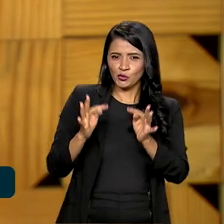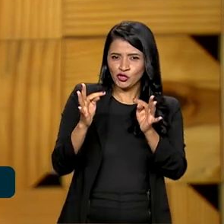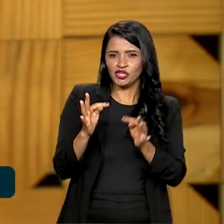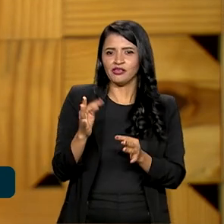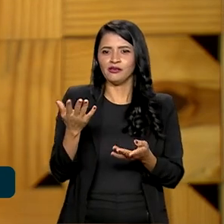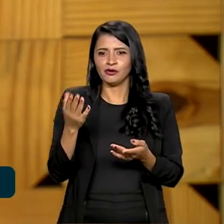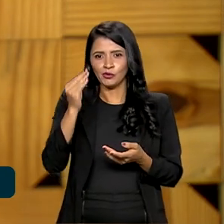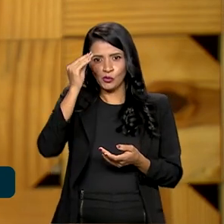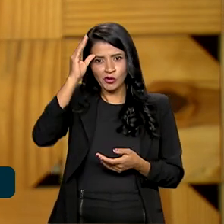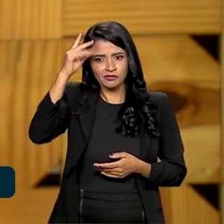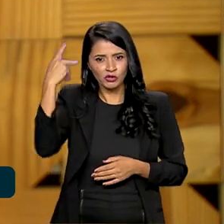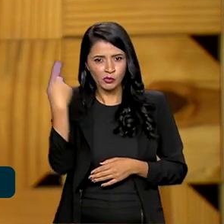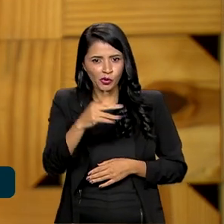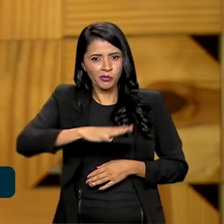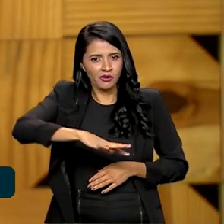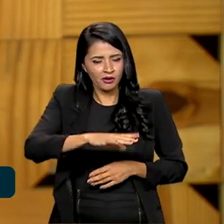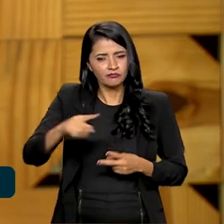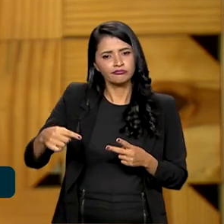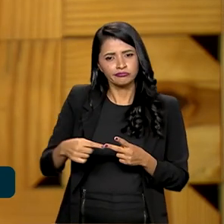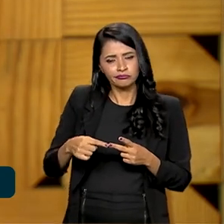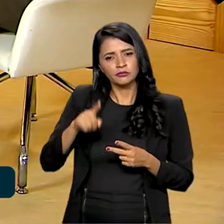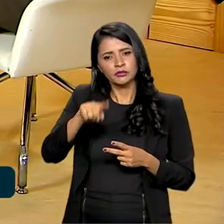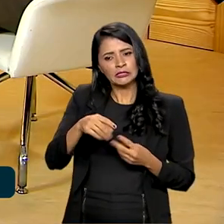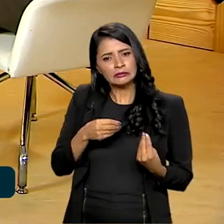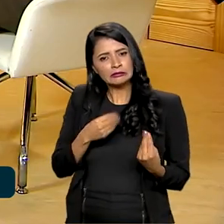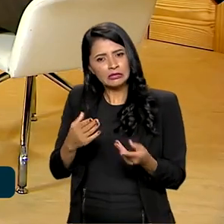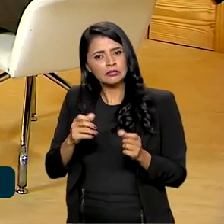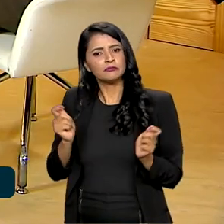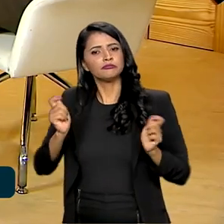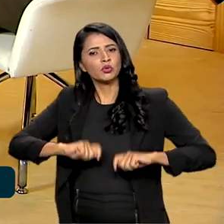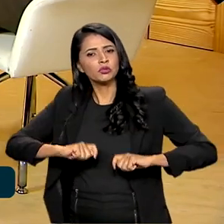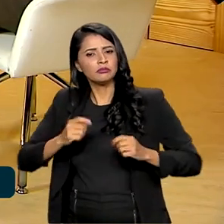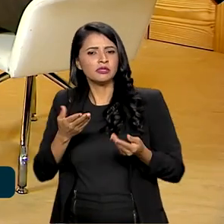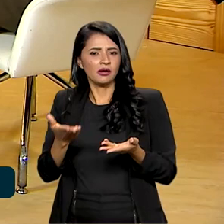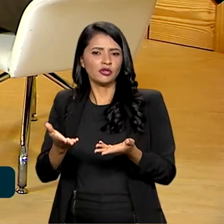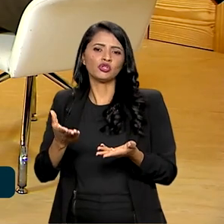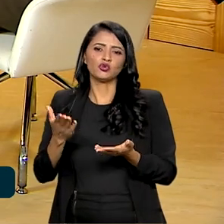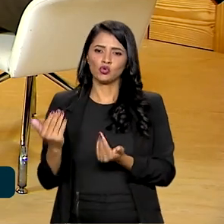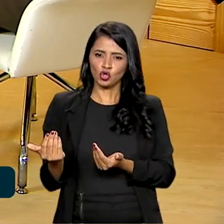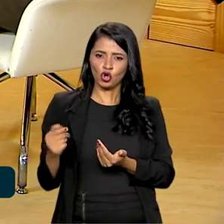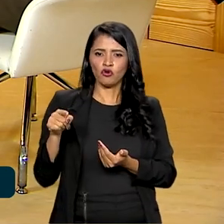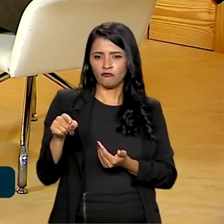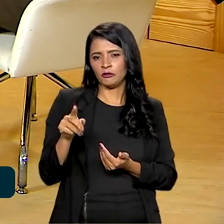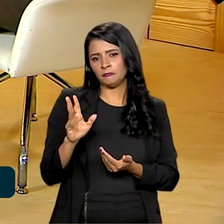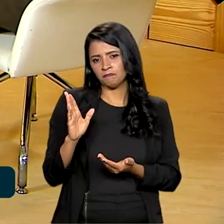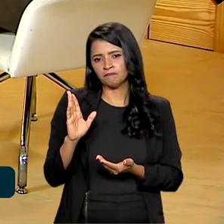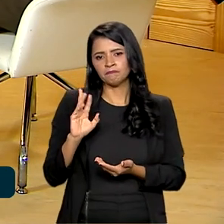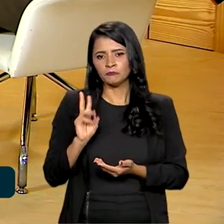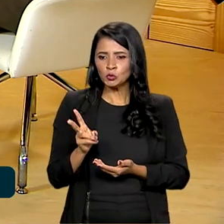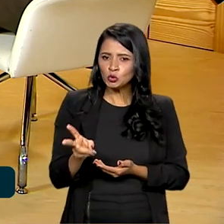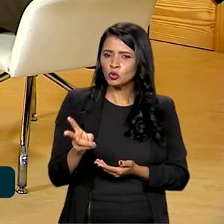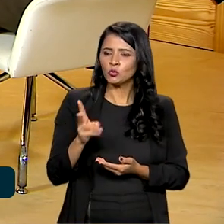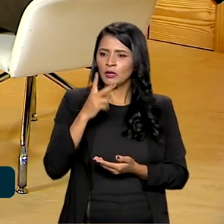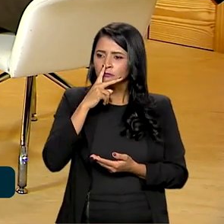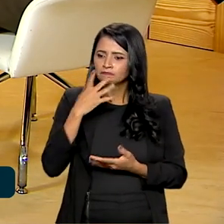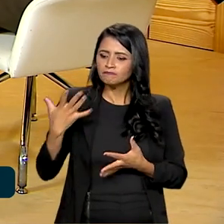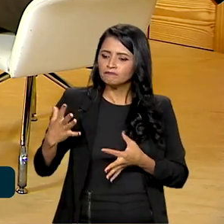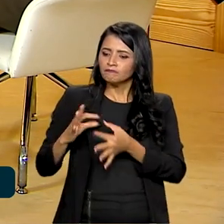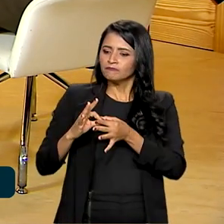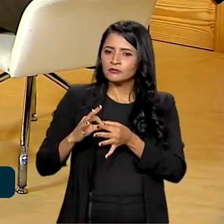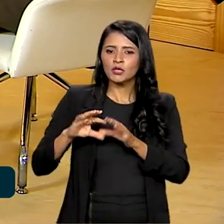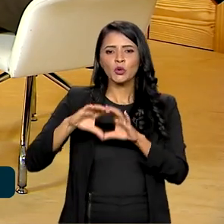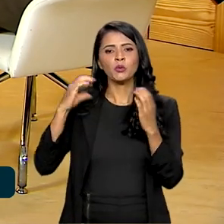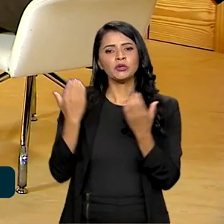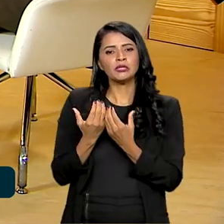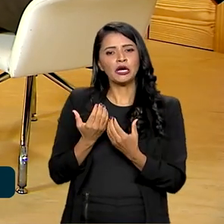conhecimento da área e a outra é dar essa possibilidade do jovem sentir-se pertencente àquela comunidade